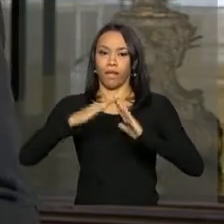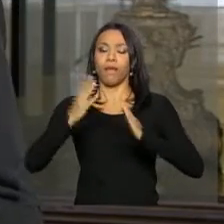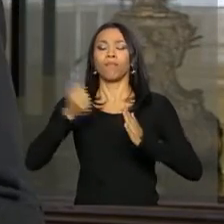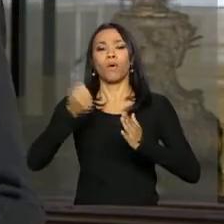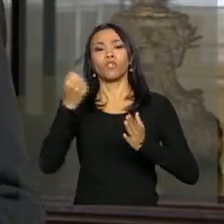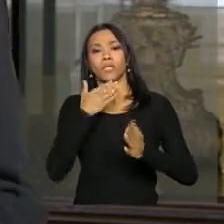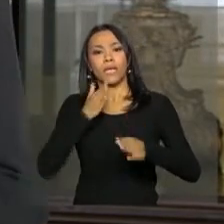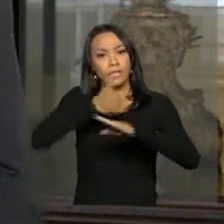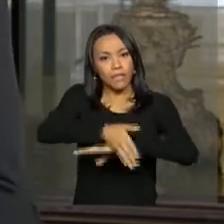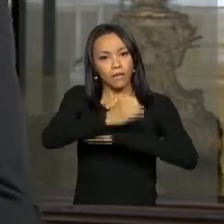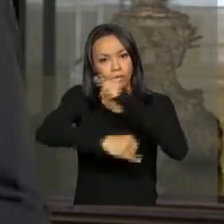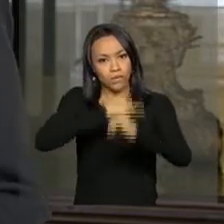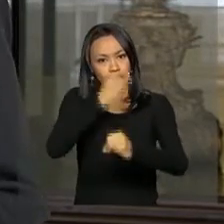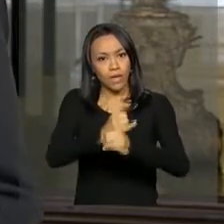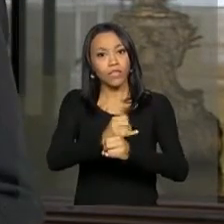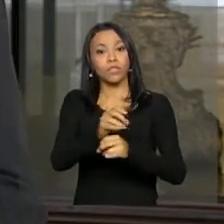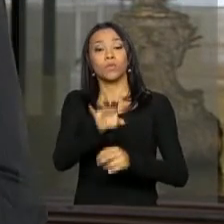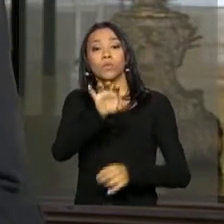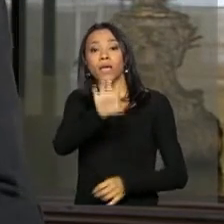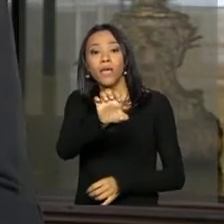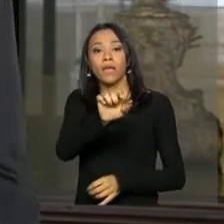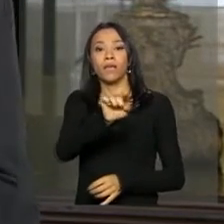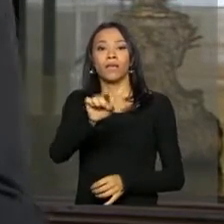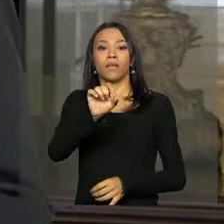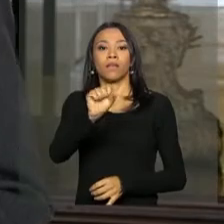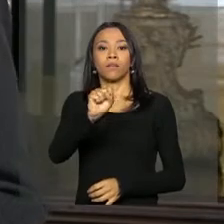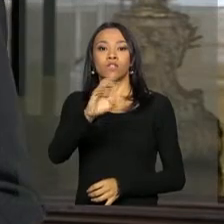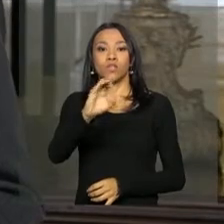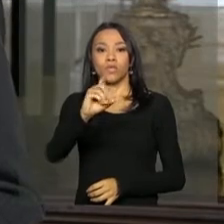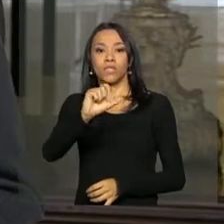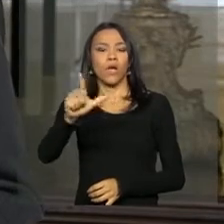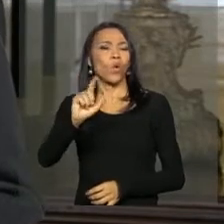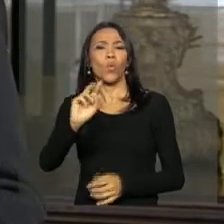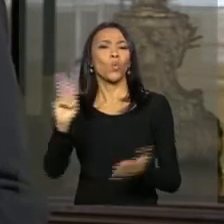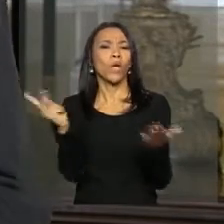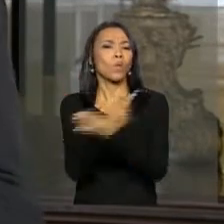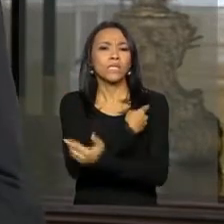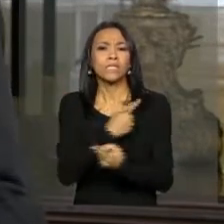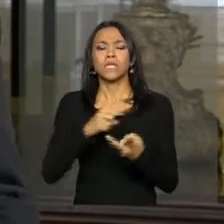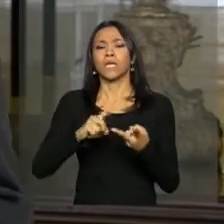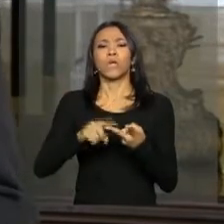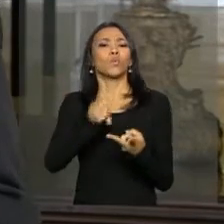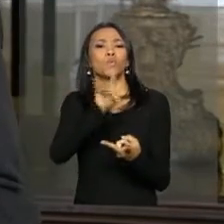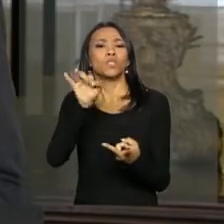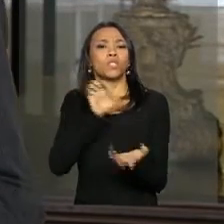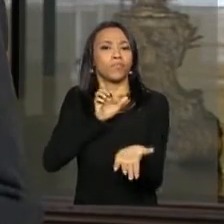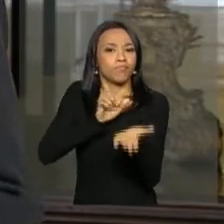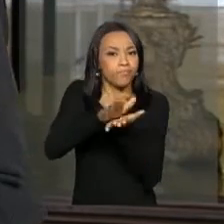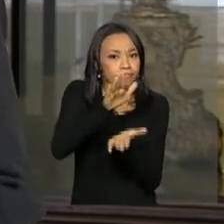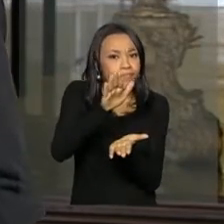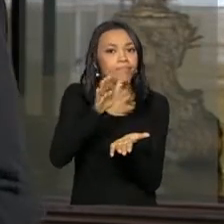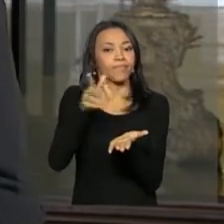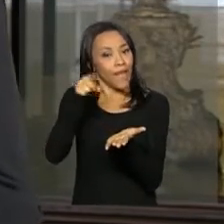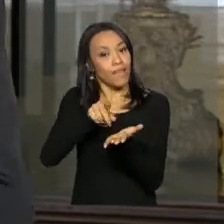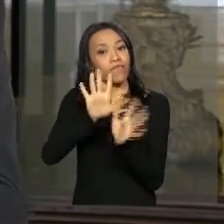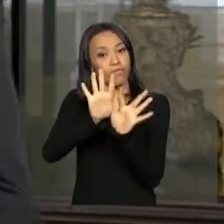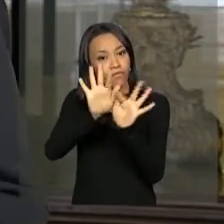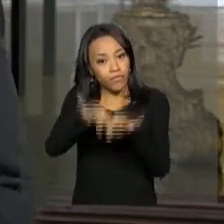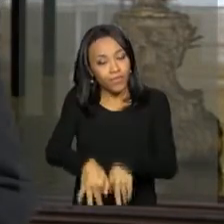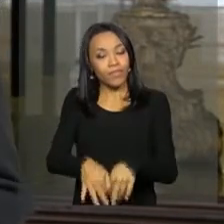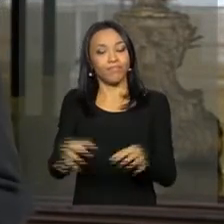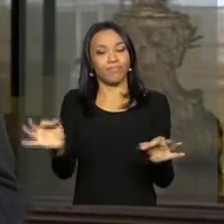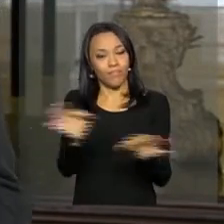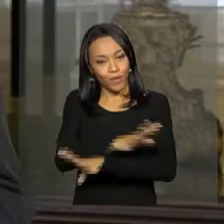site do E-Social, mas informar apenas o motivo e a data do desligamento. Essa funcionalidade finaliza então a